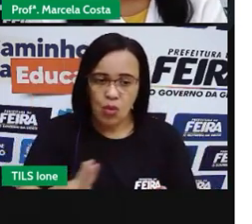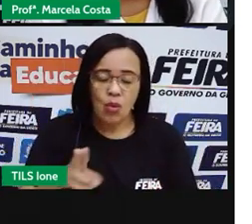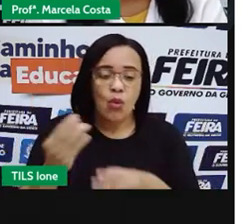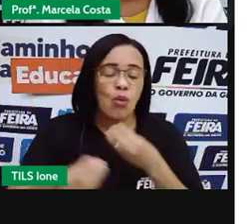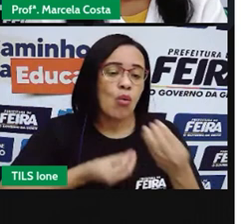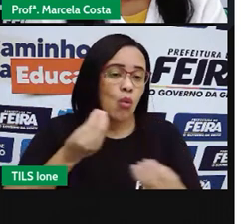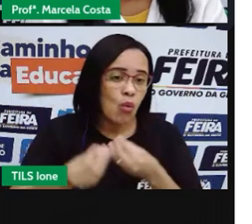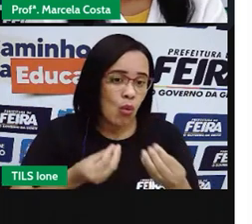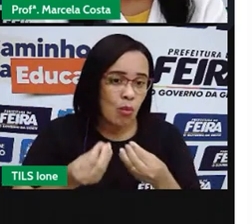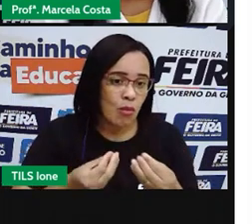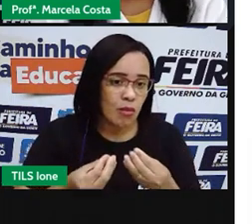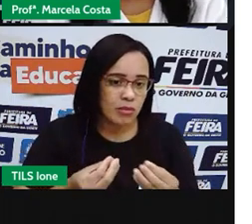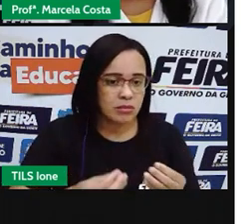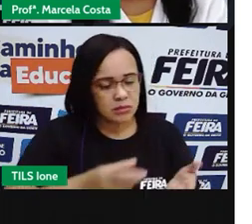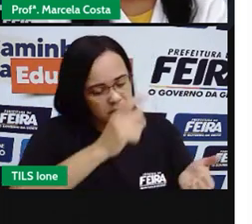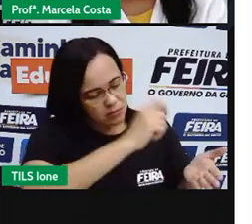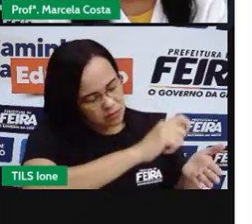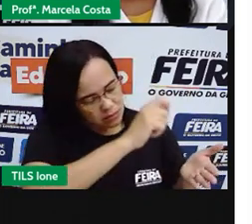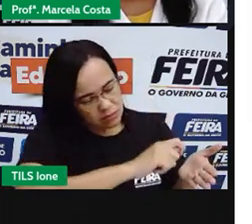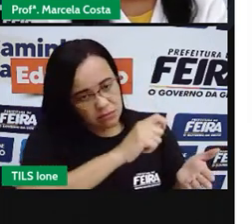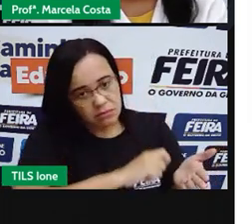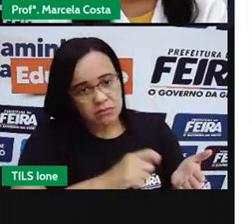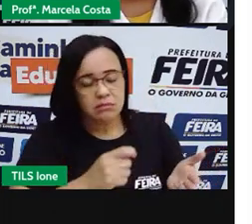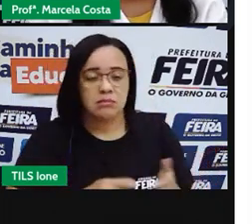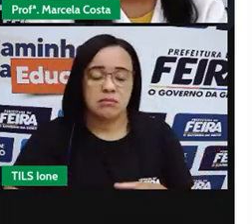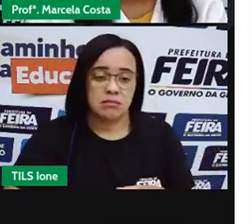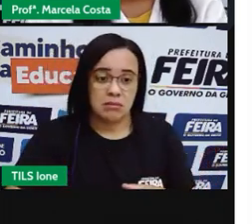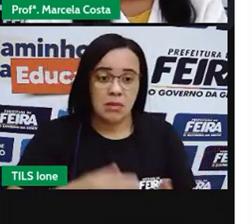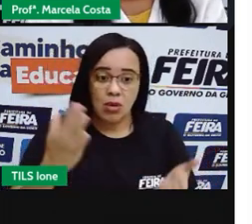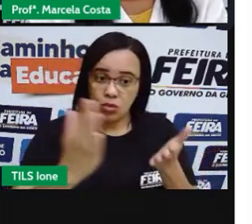a escrita que é produzida aí no seu caderno.